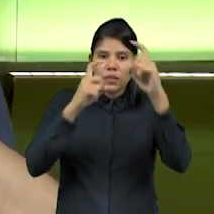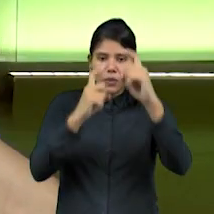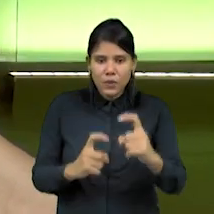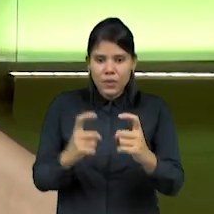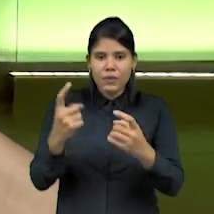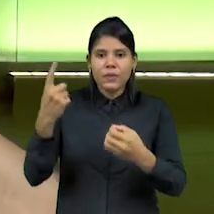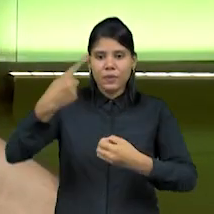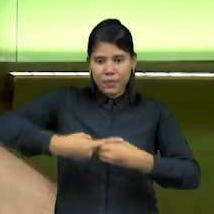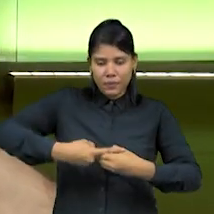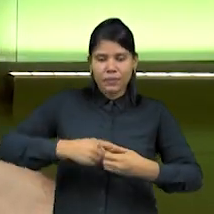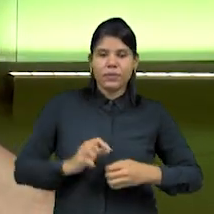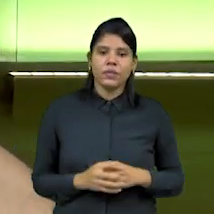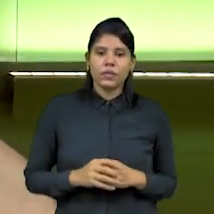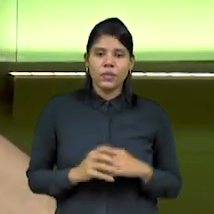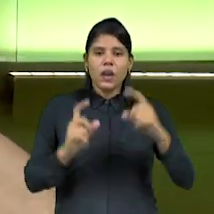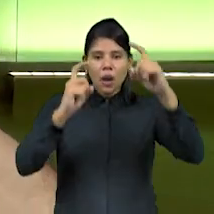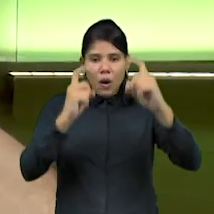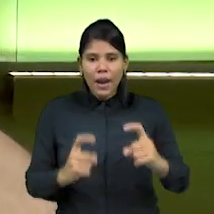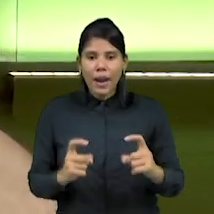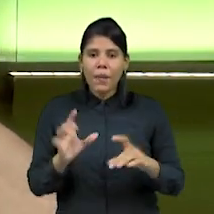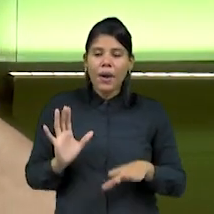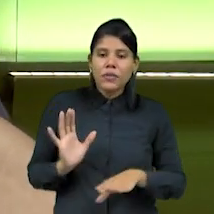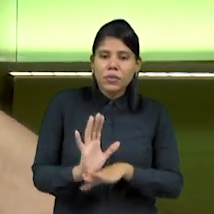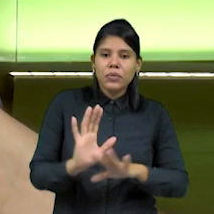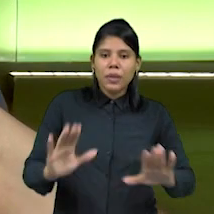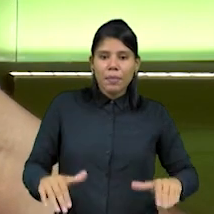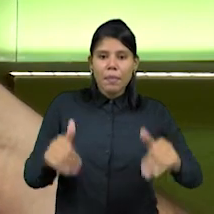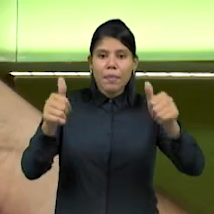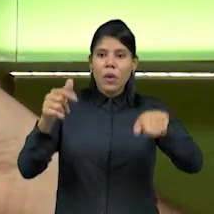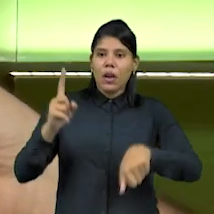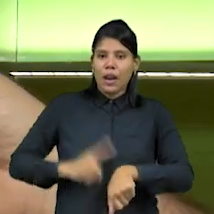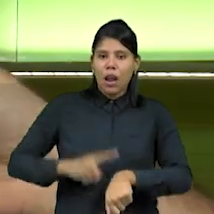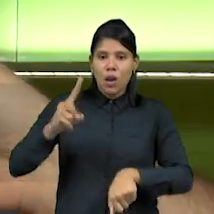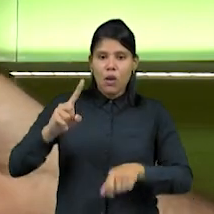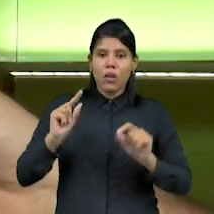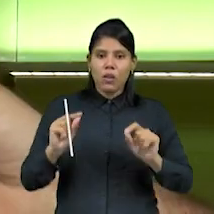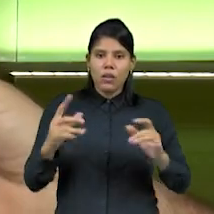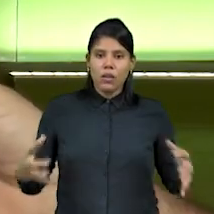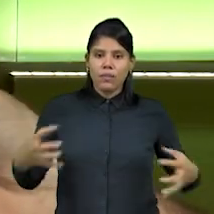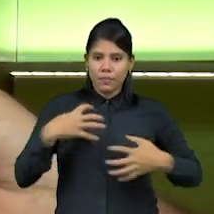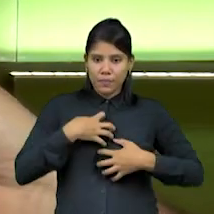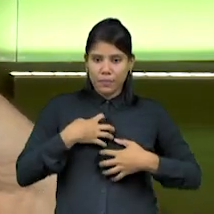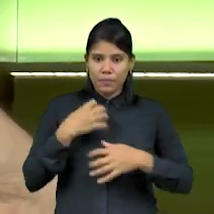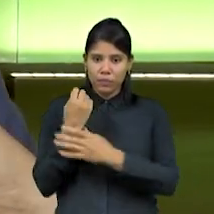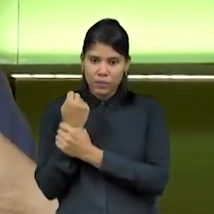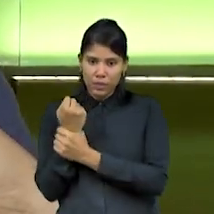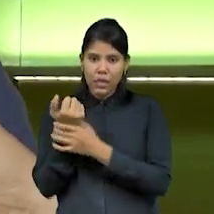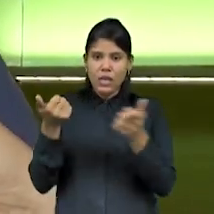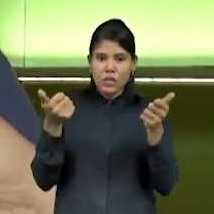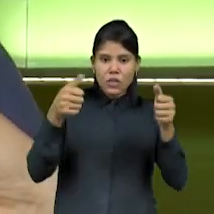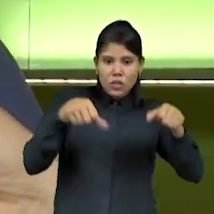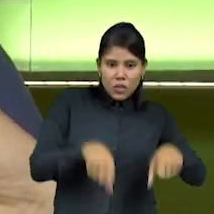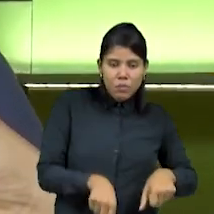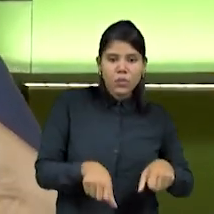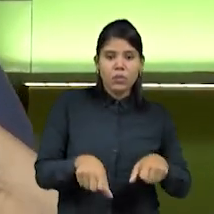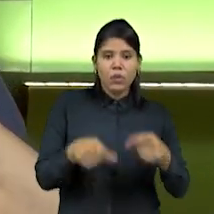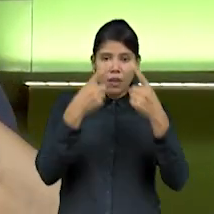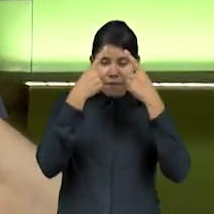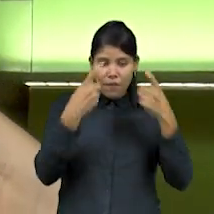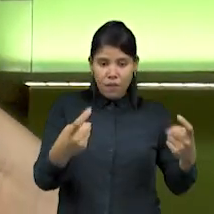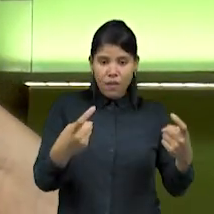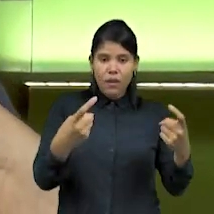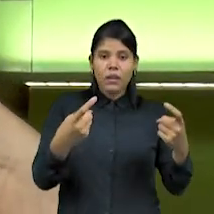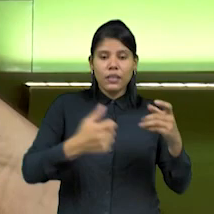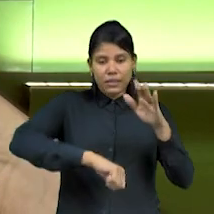efetividade, traz melhora imediata na sensação de segurança, traz queda de índices de criminalidade. Claro, sempre é